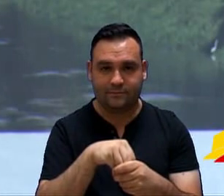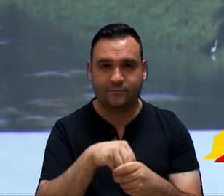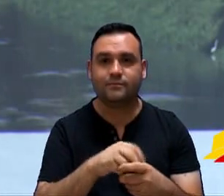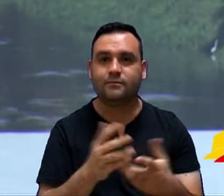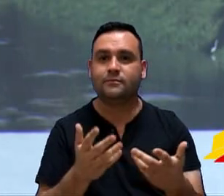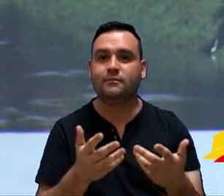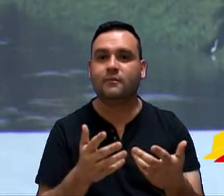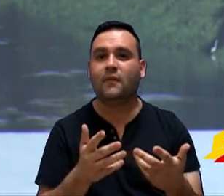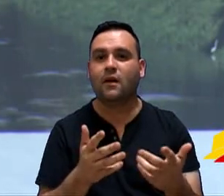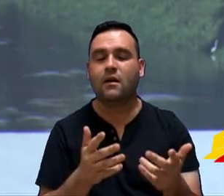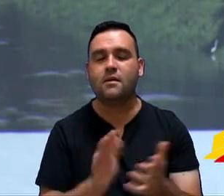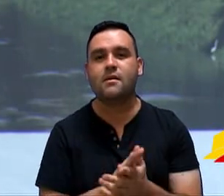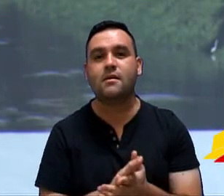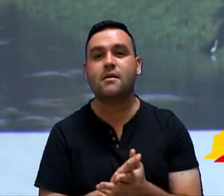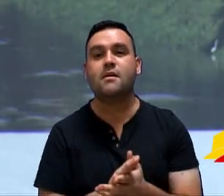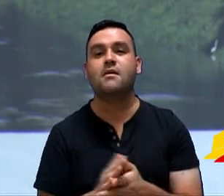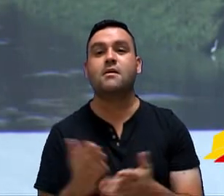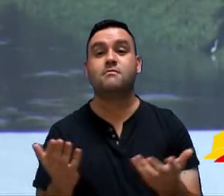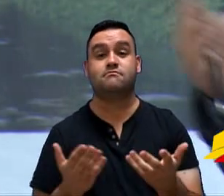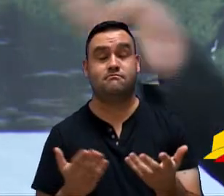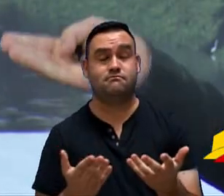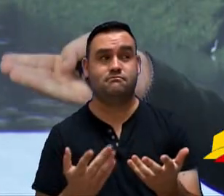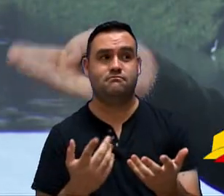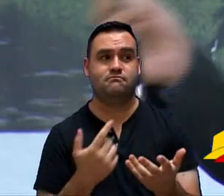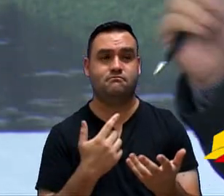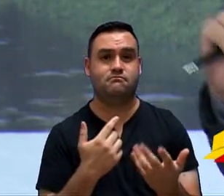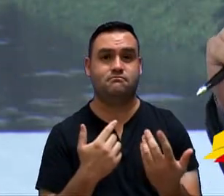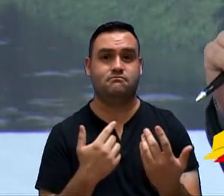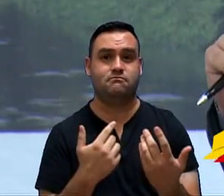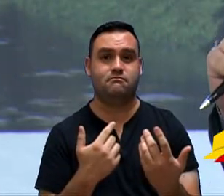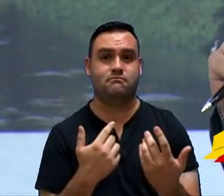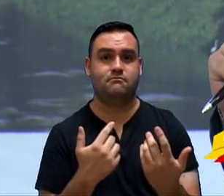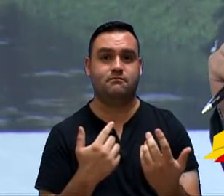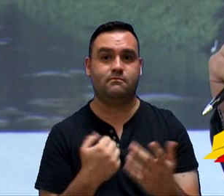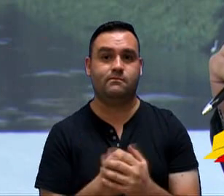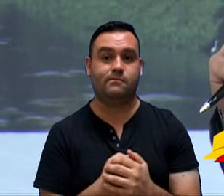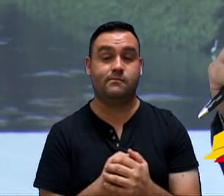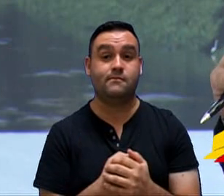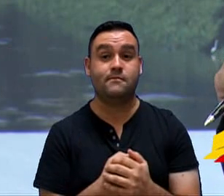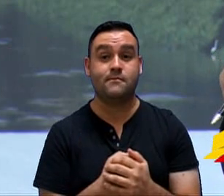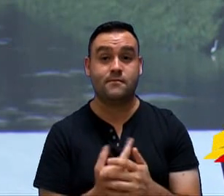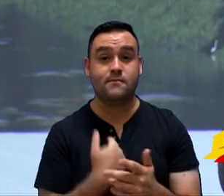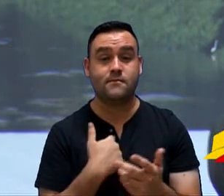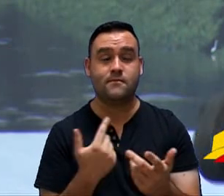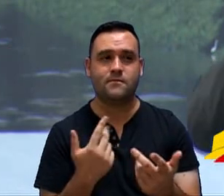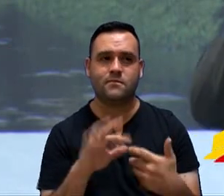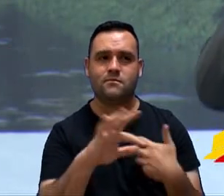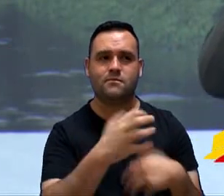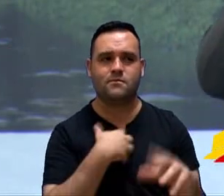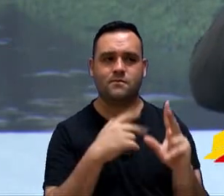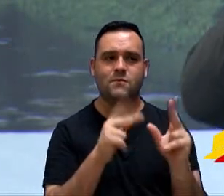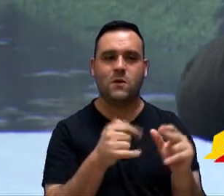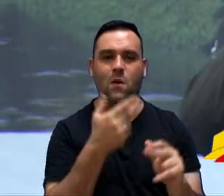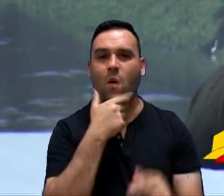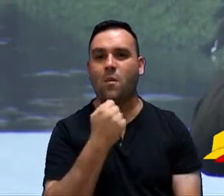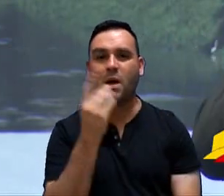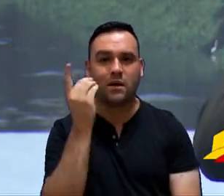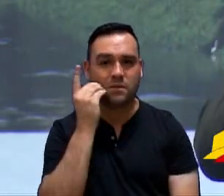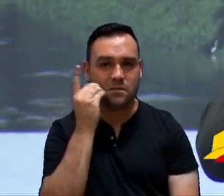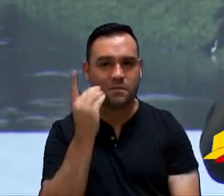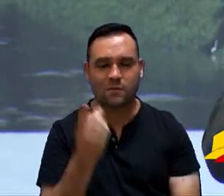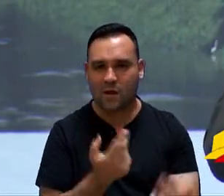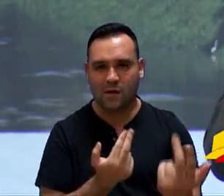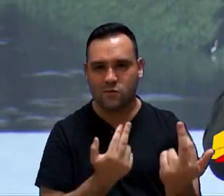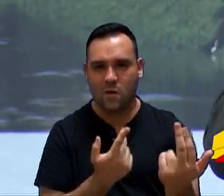aqui. Nesse sentido, faço das palavras do vereador Dini, as